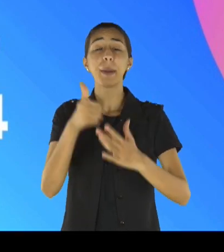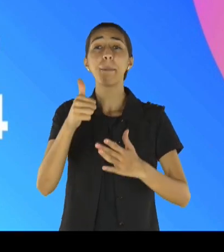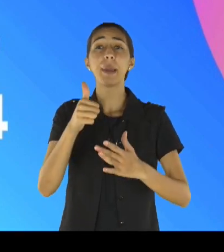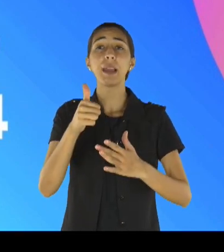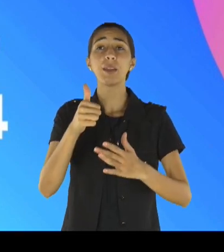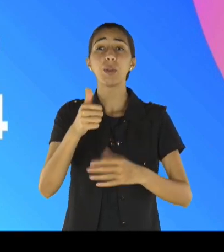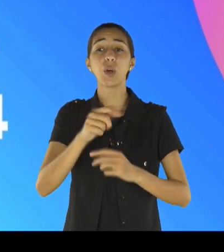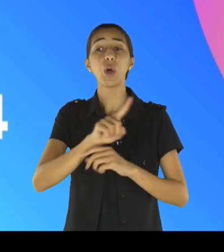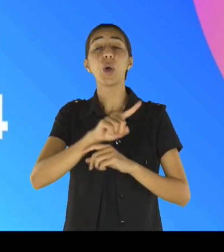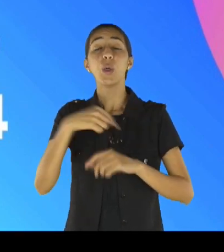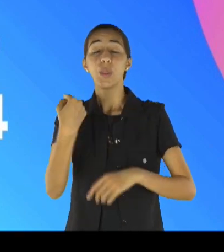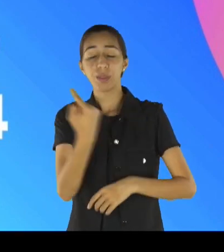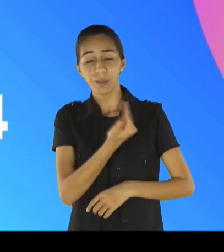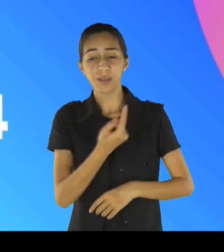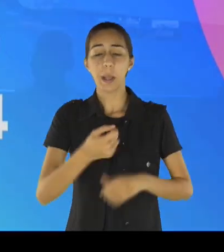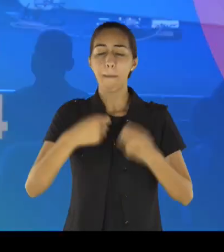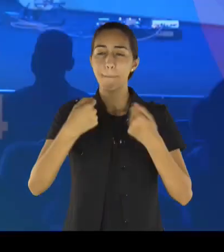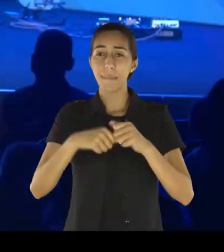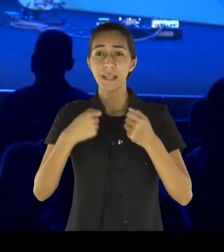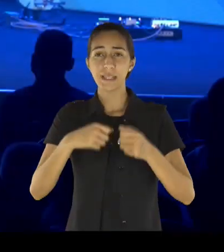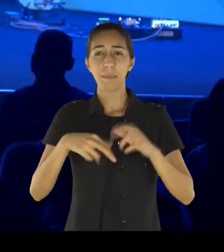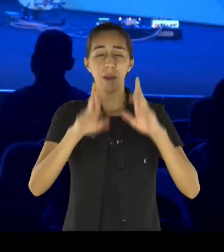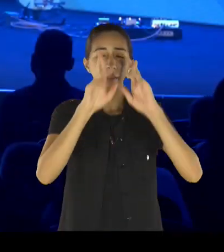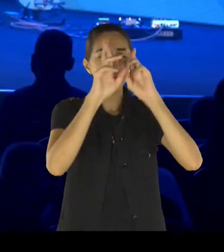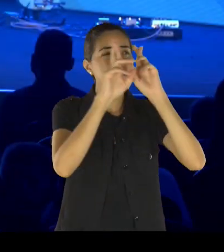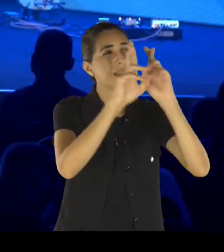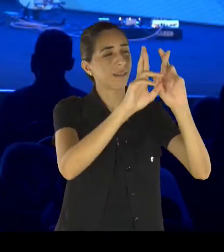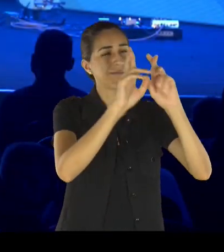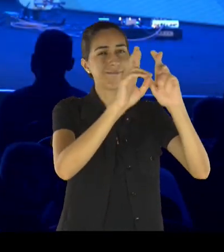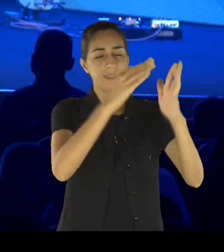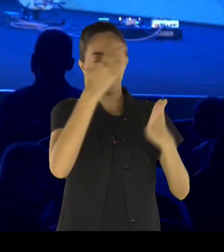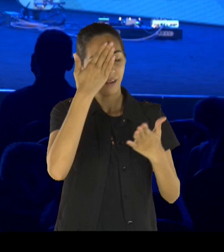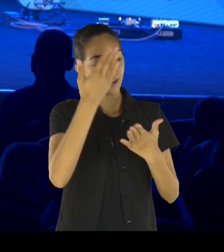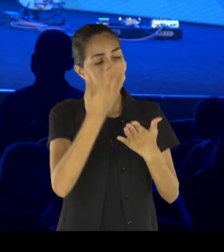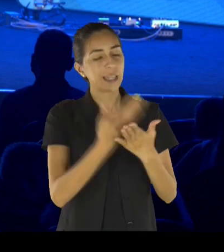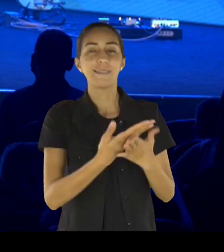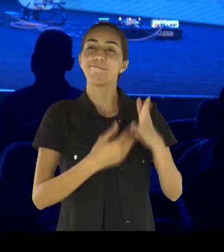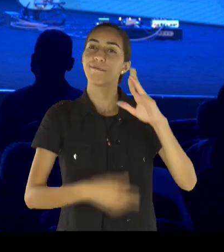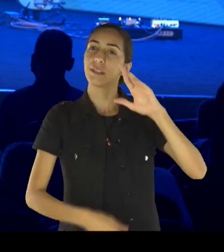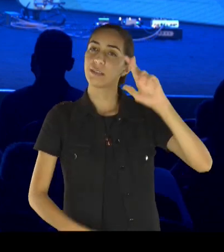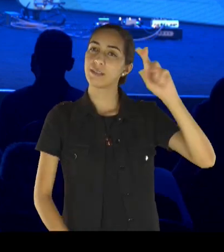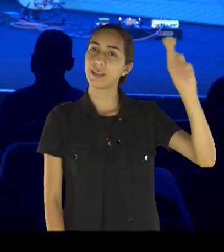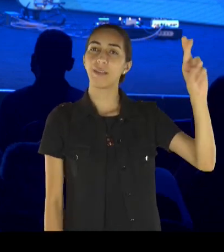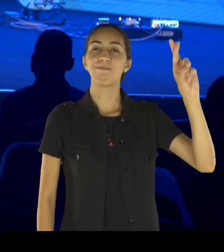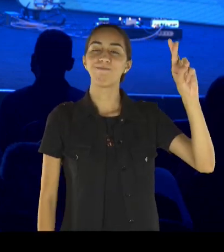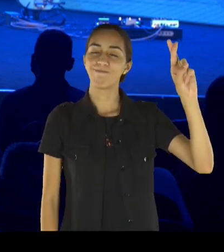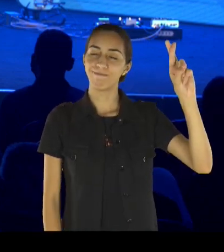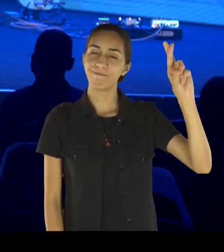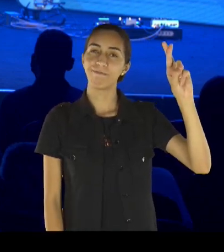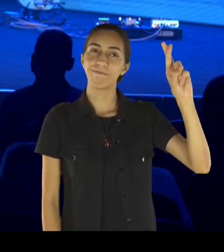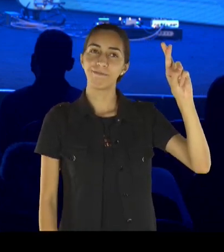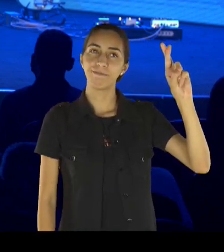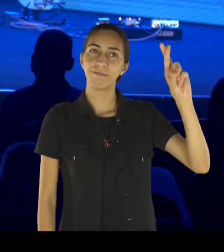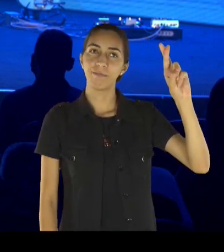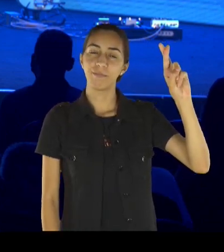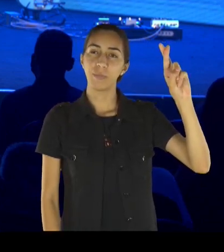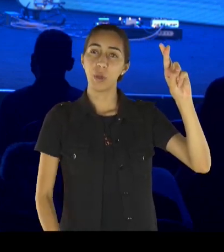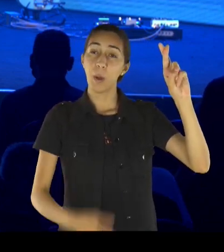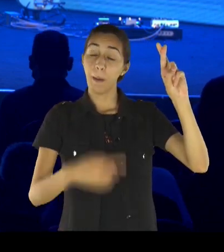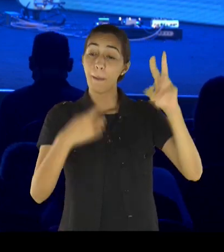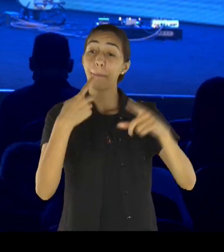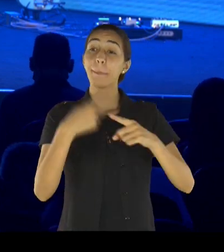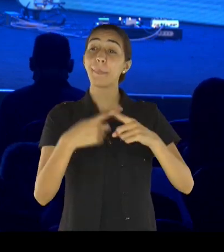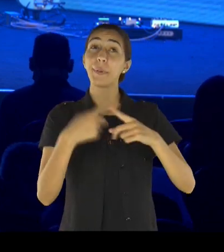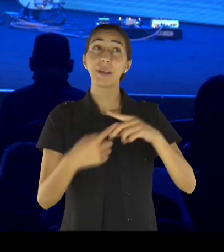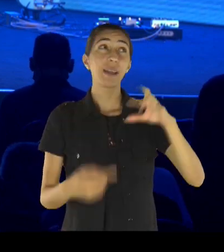não espera, em algum amigo, que vai te ajudar, que ele vai falhar, mas se você e eu, esperamos no Senhor, ele nunca vai falhar,